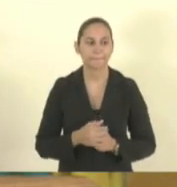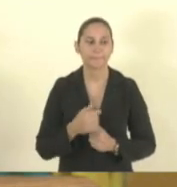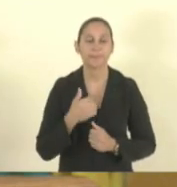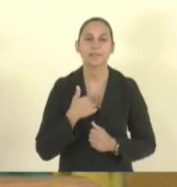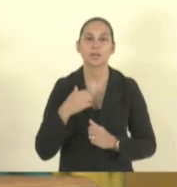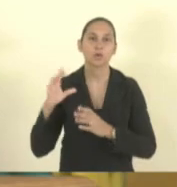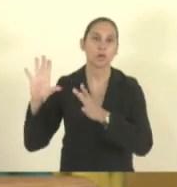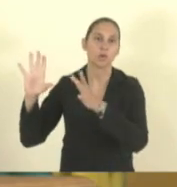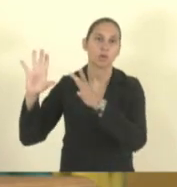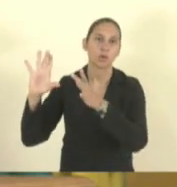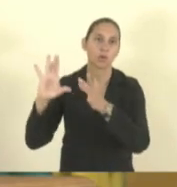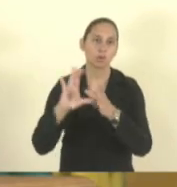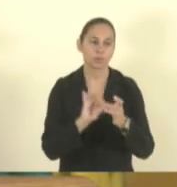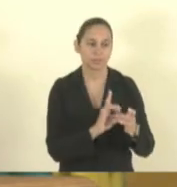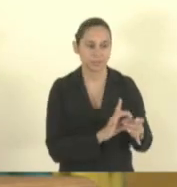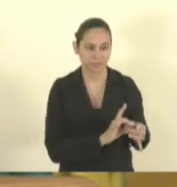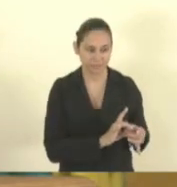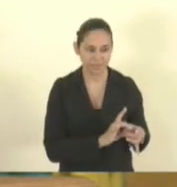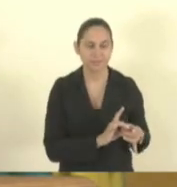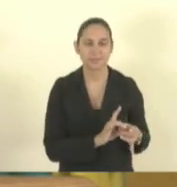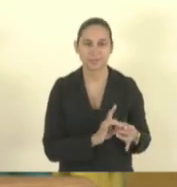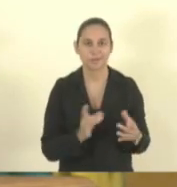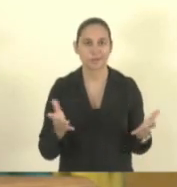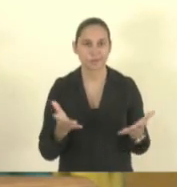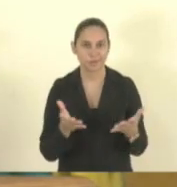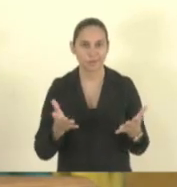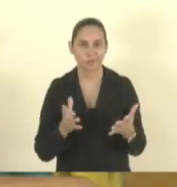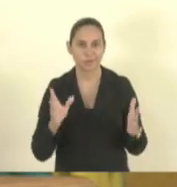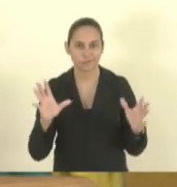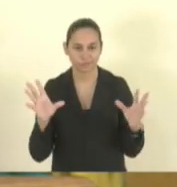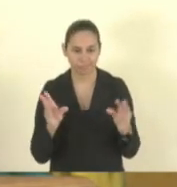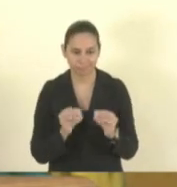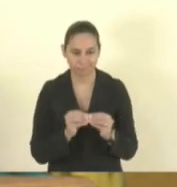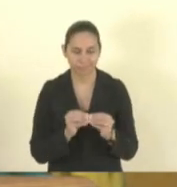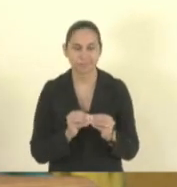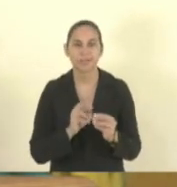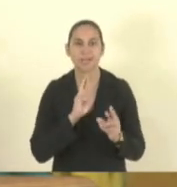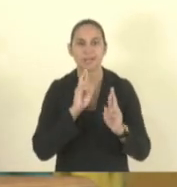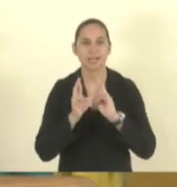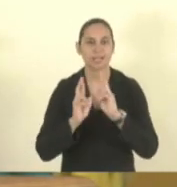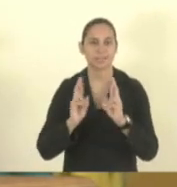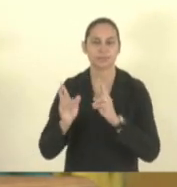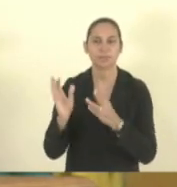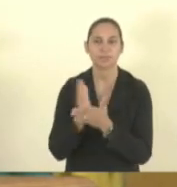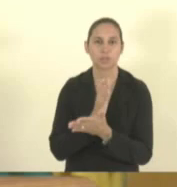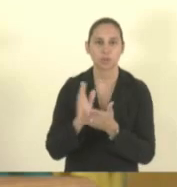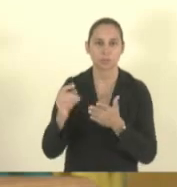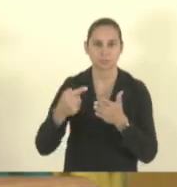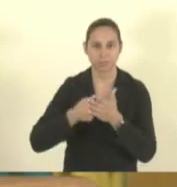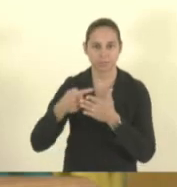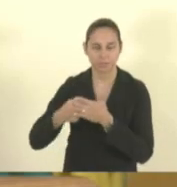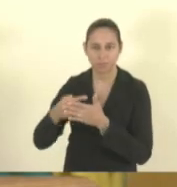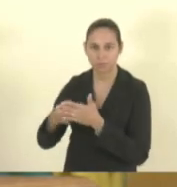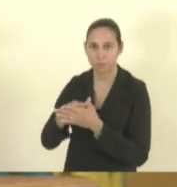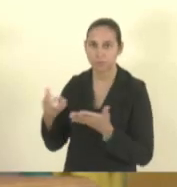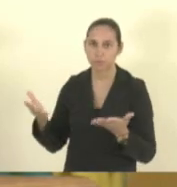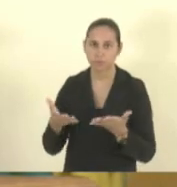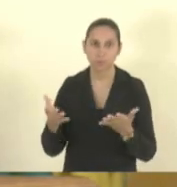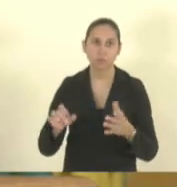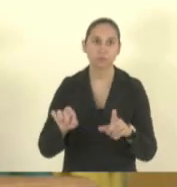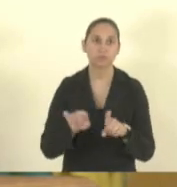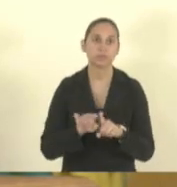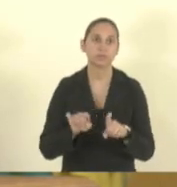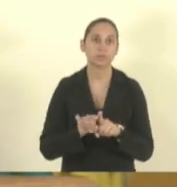contextualizar um pouco aqui para estar respondendo algumas questões aqui colocadas e também